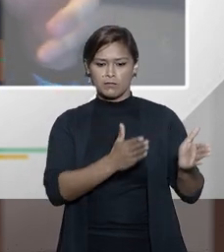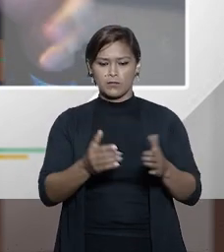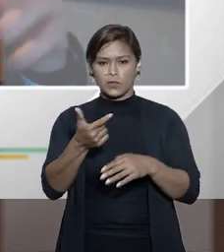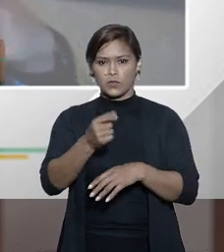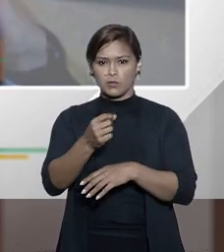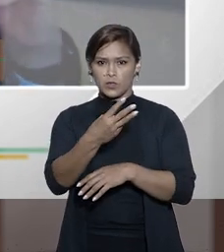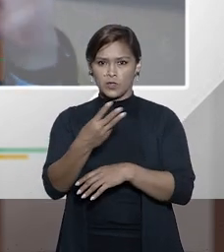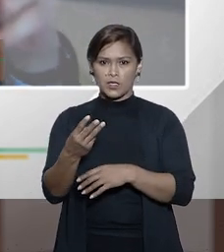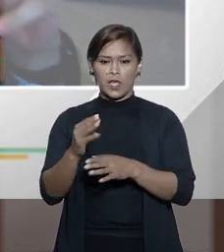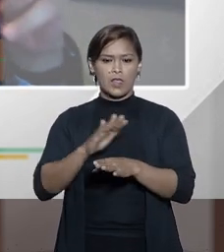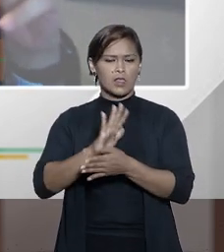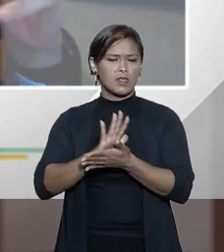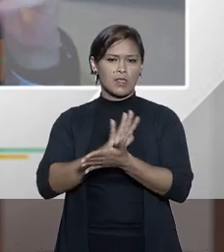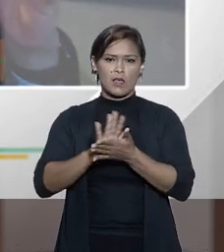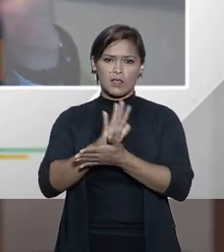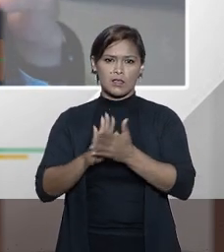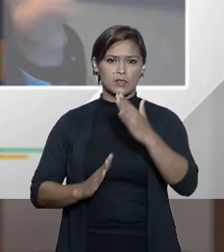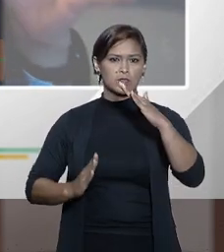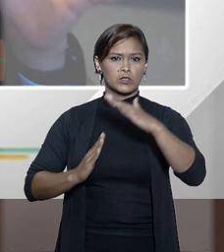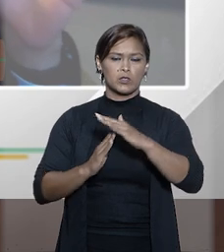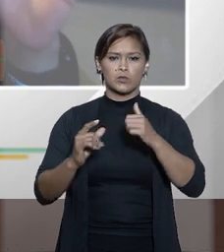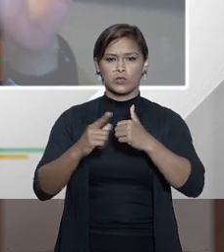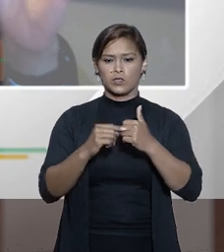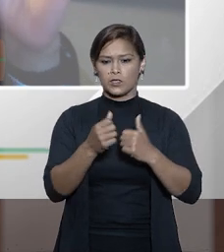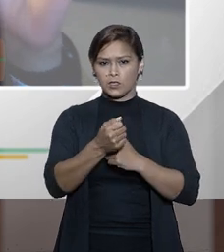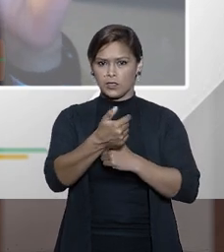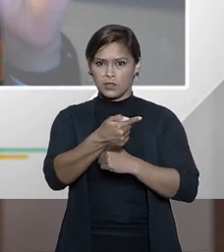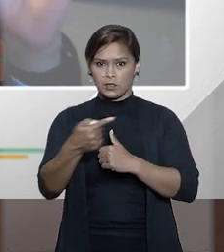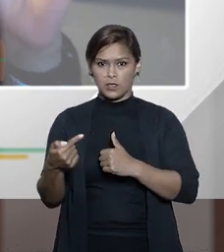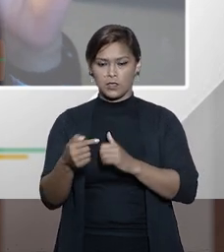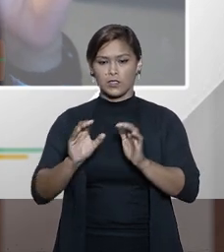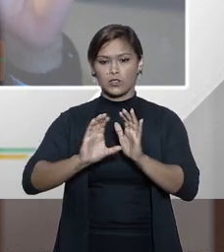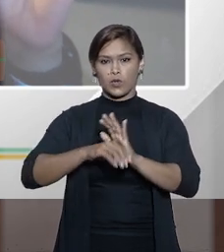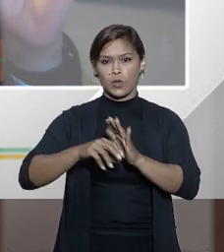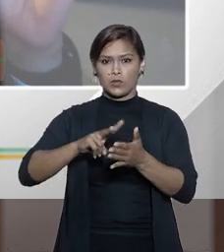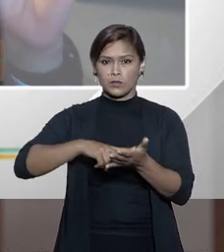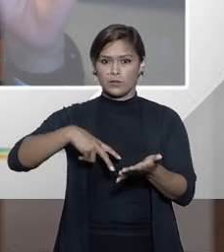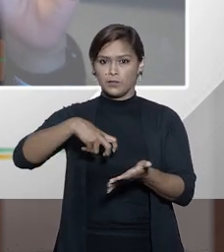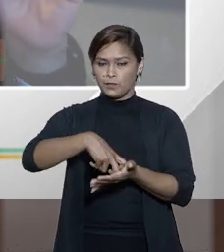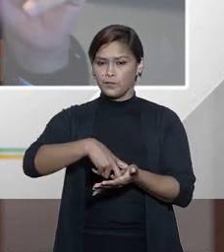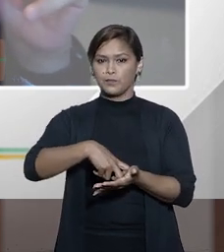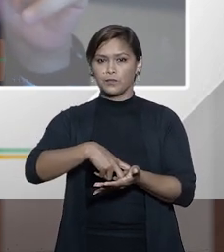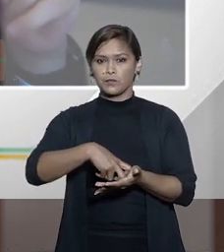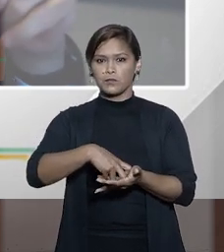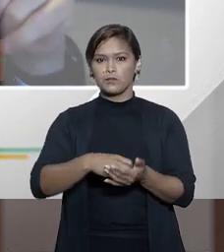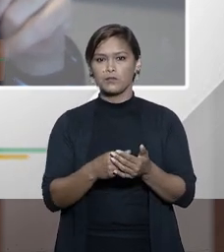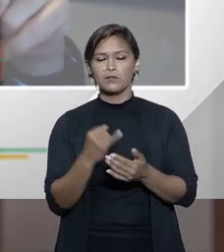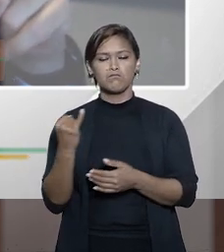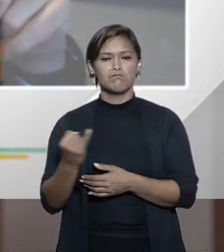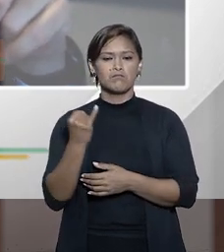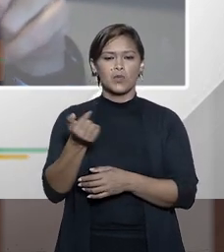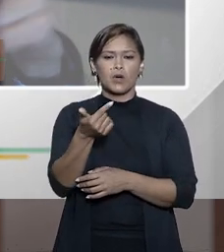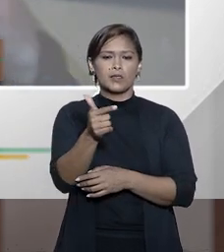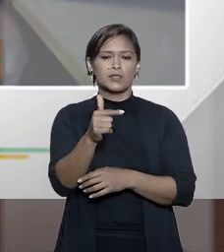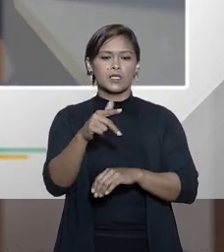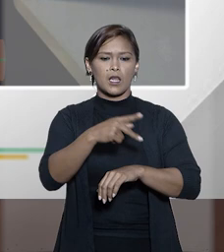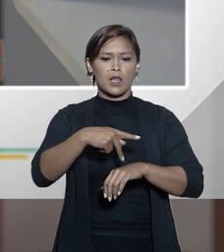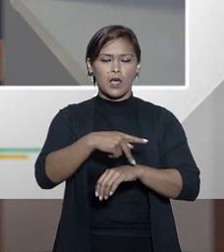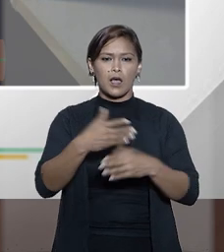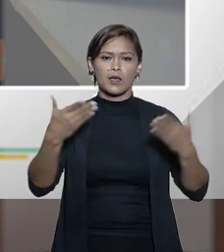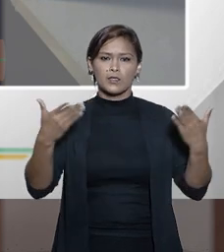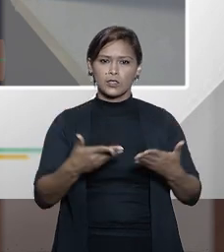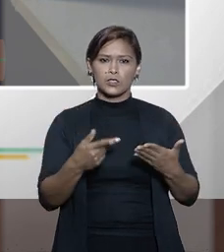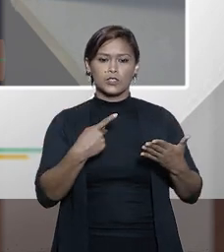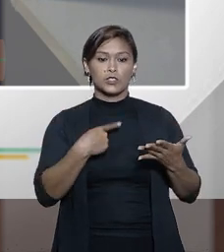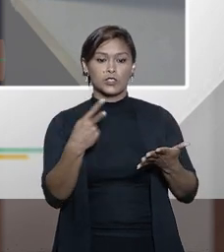partir de 2013 sem nenhuma interrupção do artigo 117 do código penal não importa se lá no exterior já